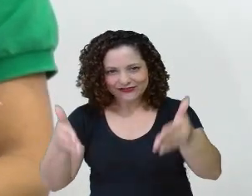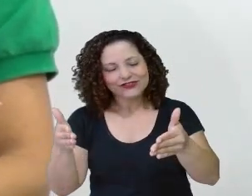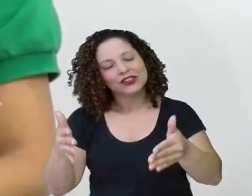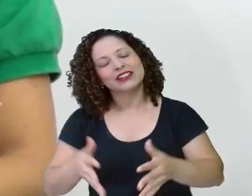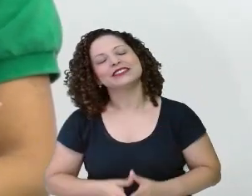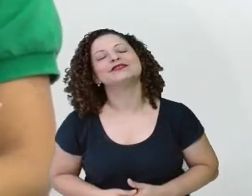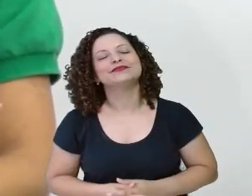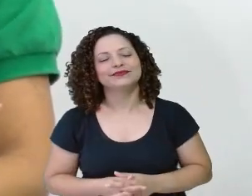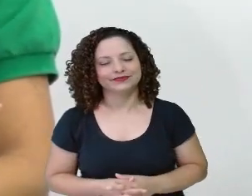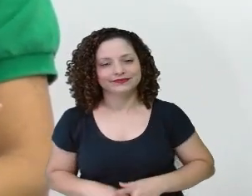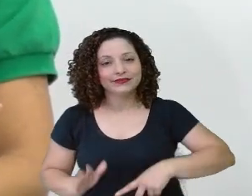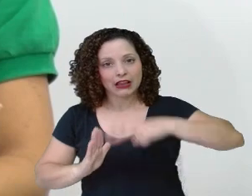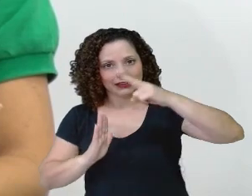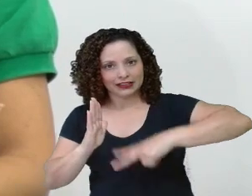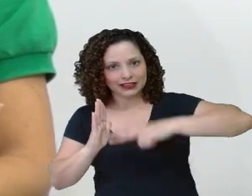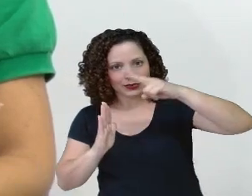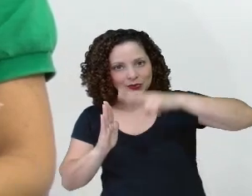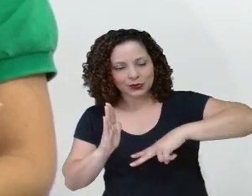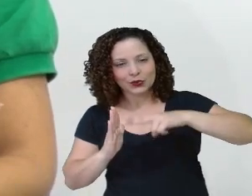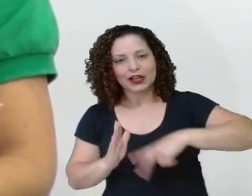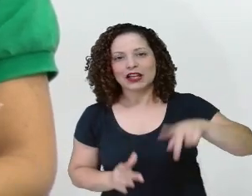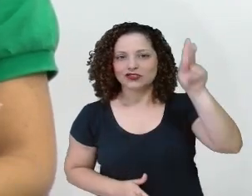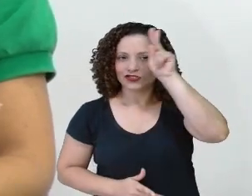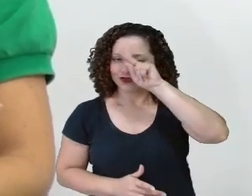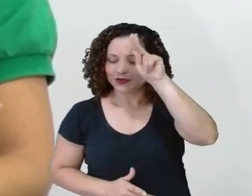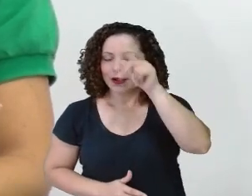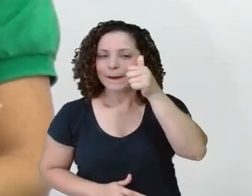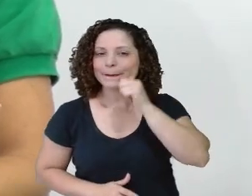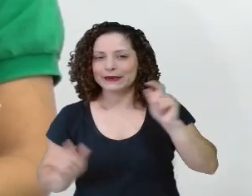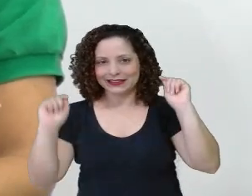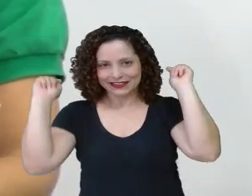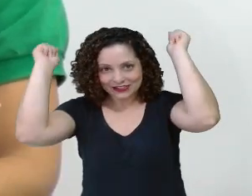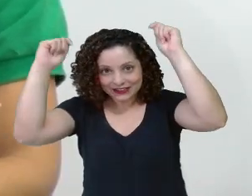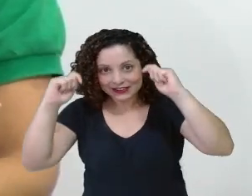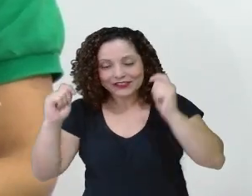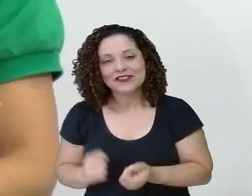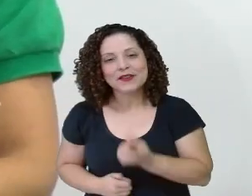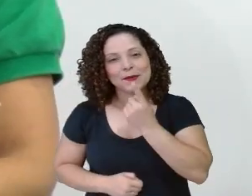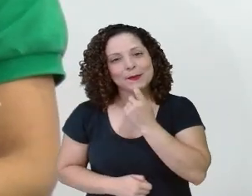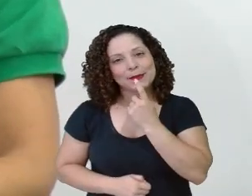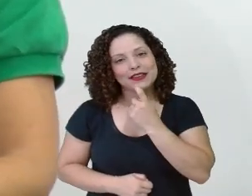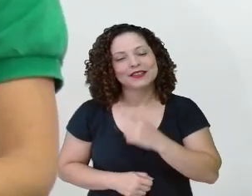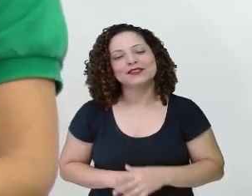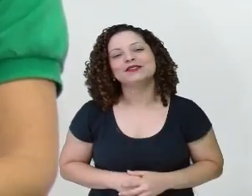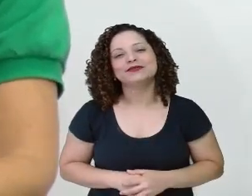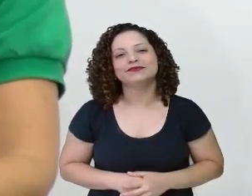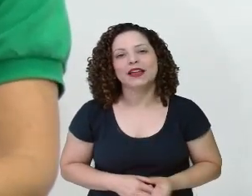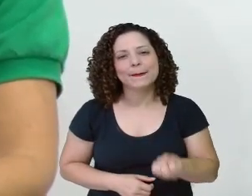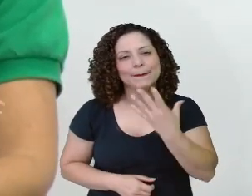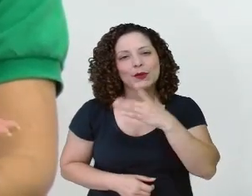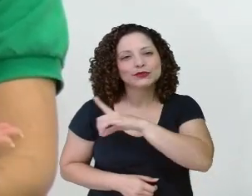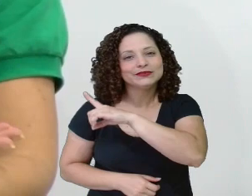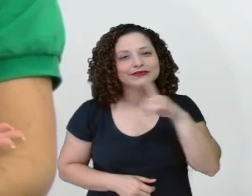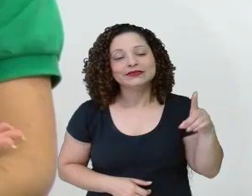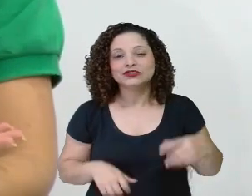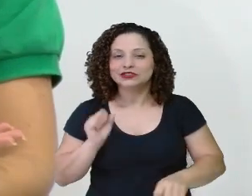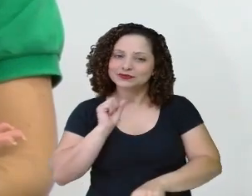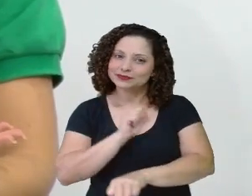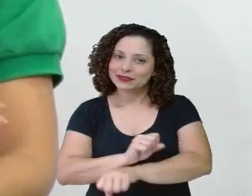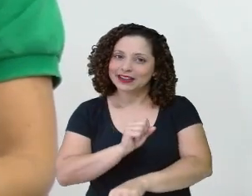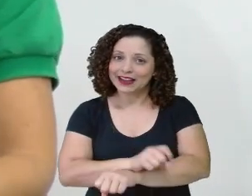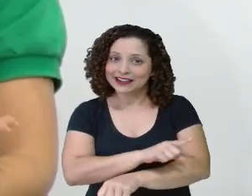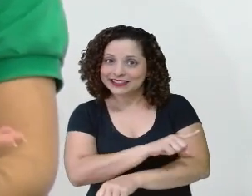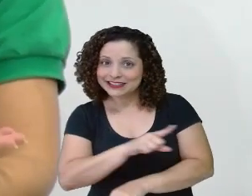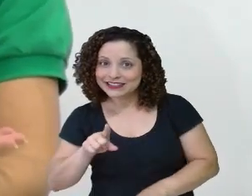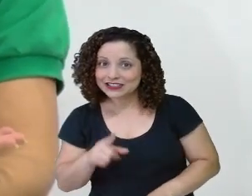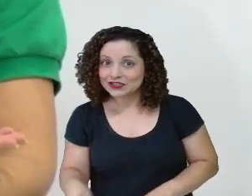leitura aí, né? De Chapeuzinho Vermelho. Vitória já está por aqui dando bom dia. E eu estou aguardando que eles respondam